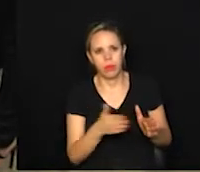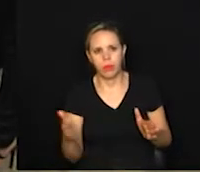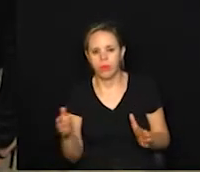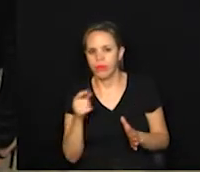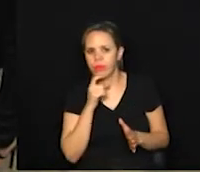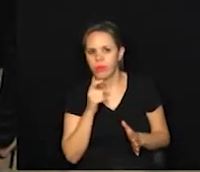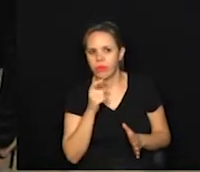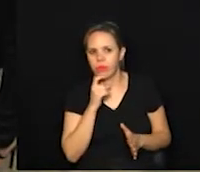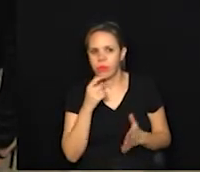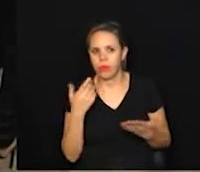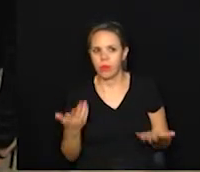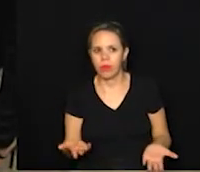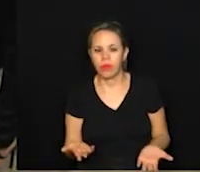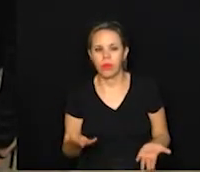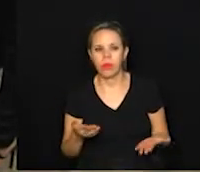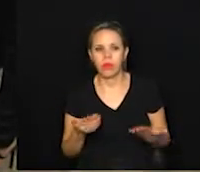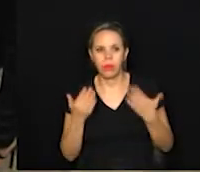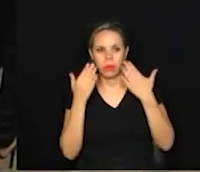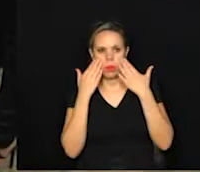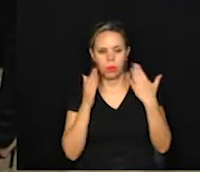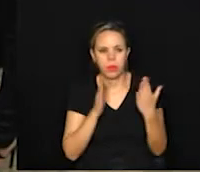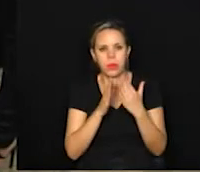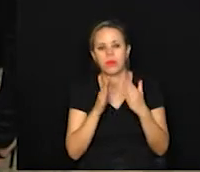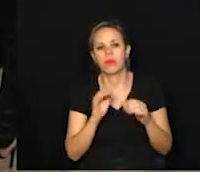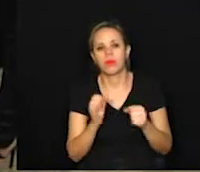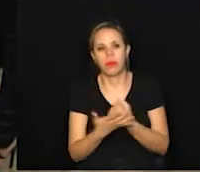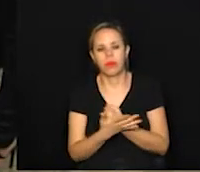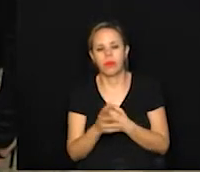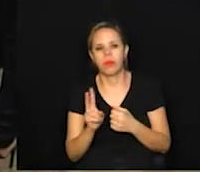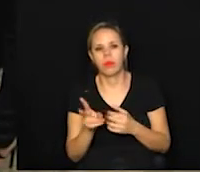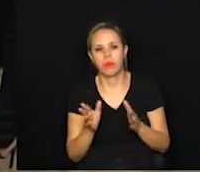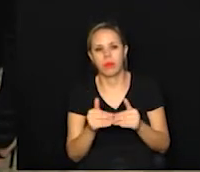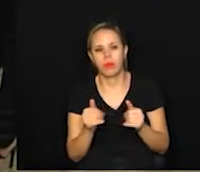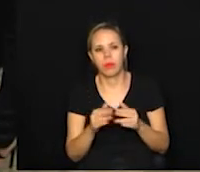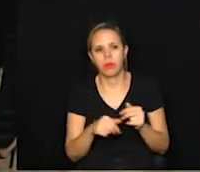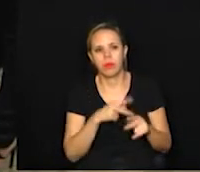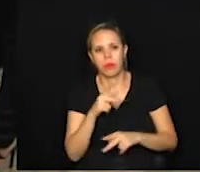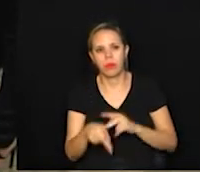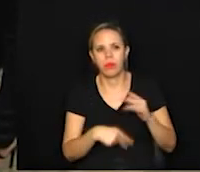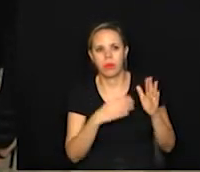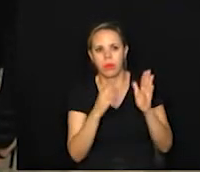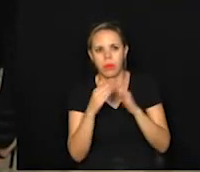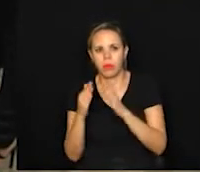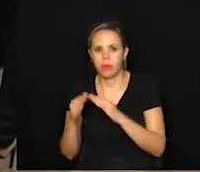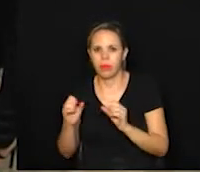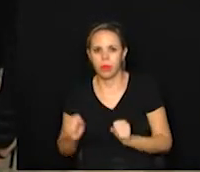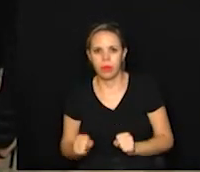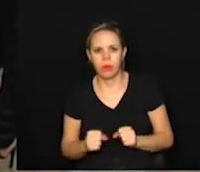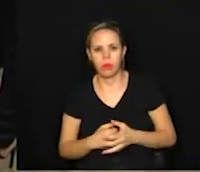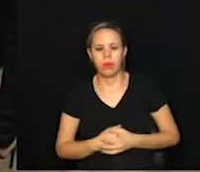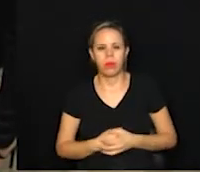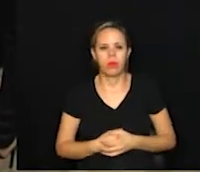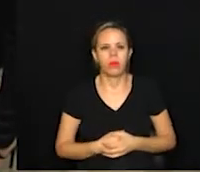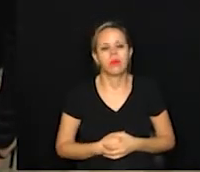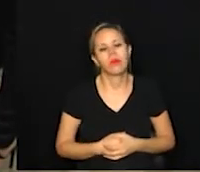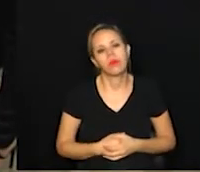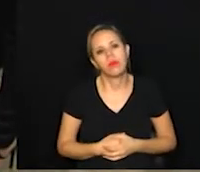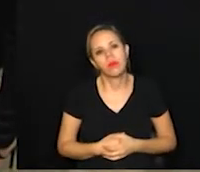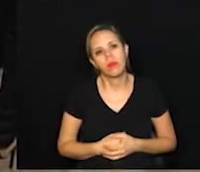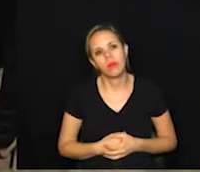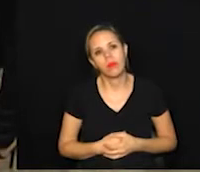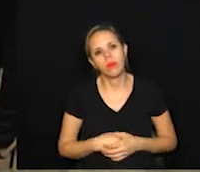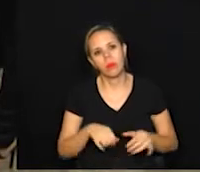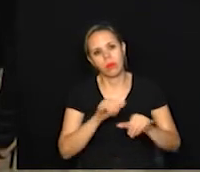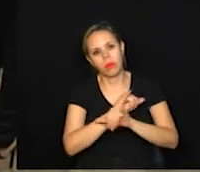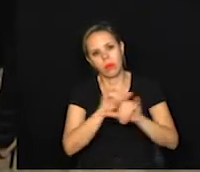frio, estamos enfrentando uma pandemia, a gente sempre pede para as pessoas ficarem em casa quando puderem, mas nessa